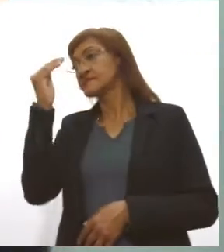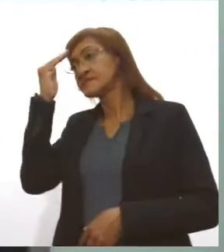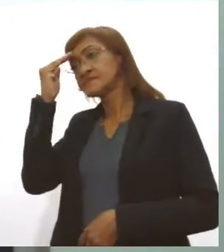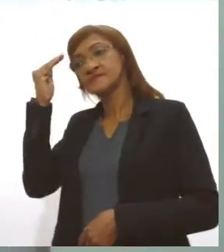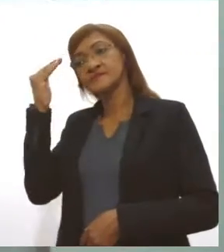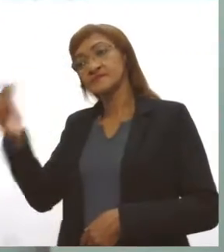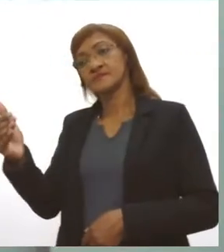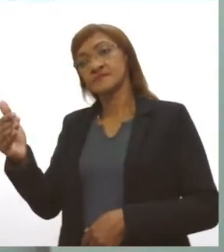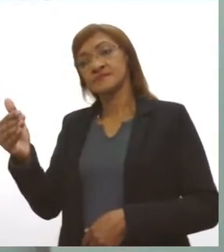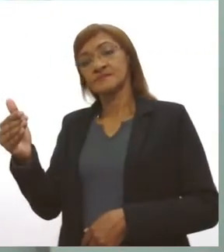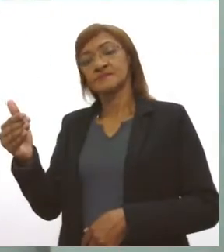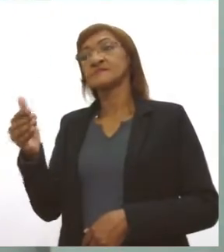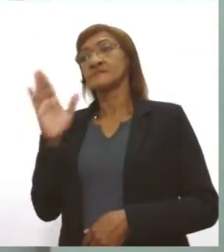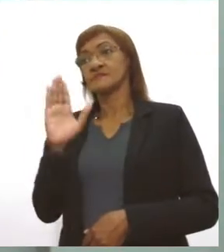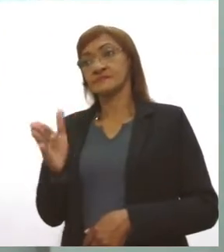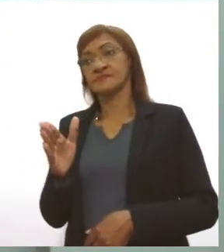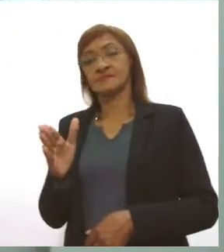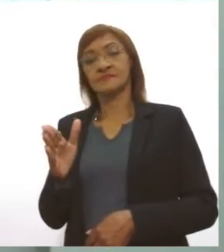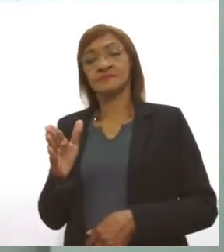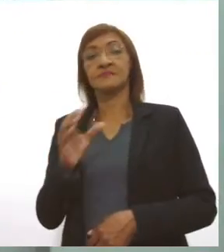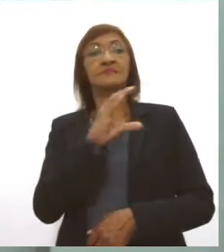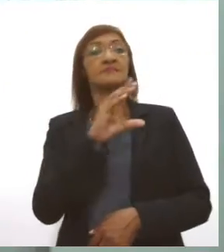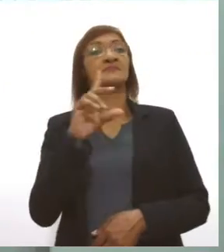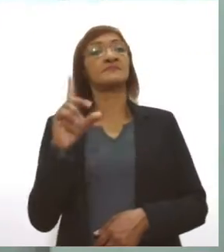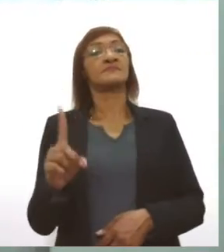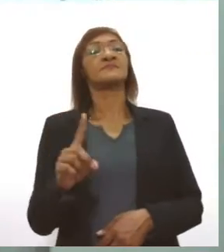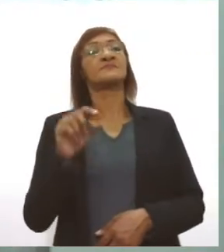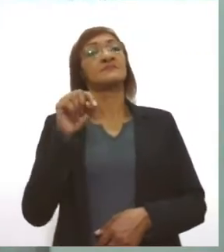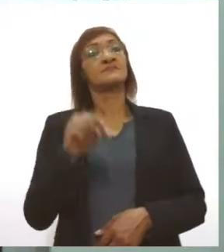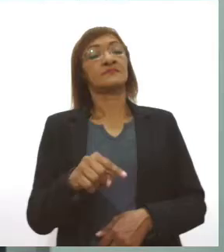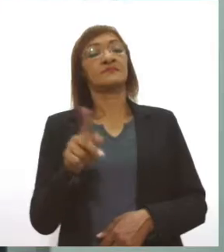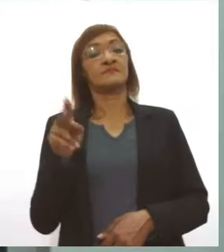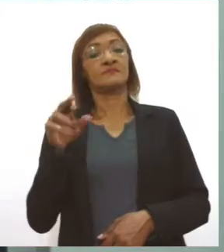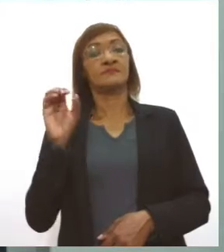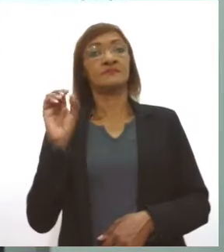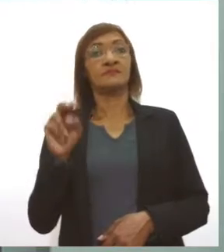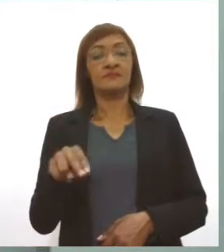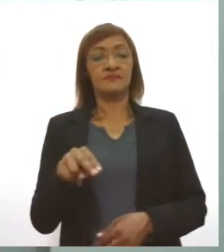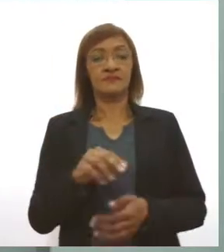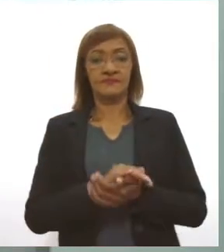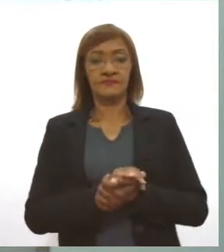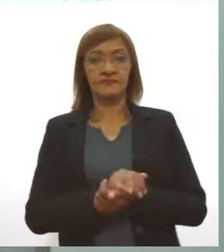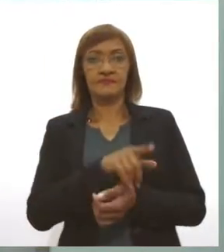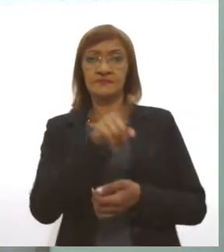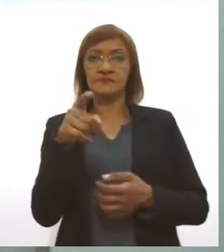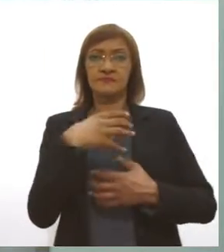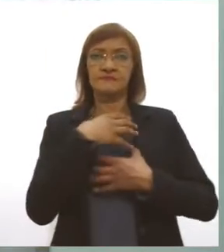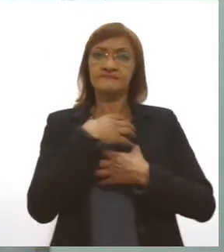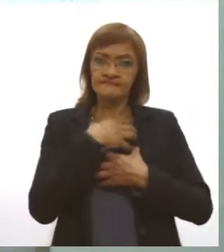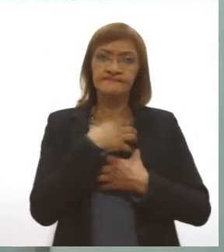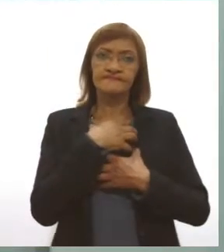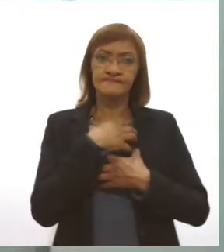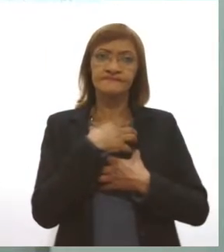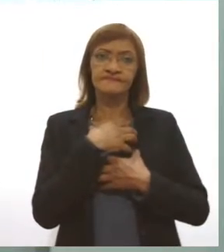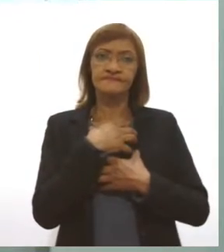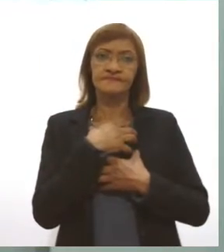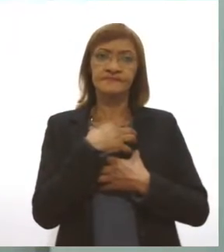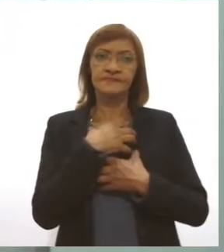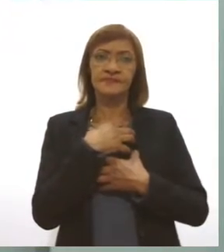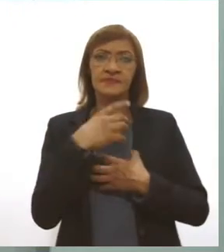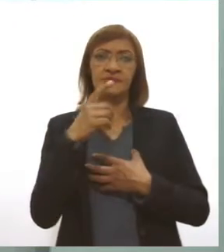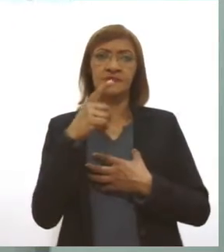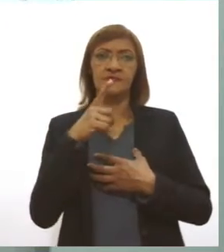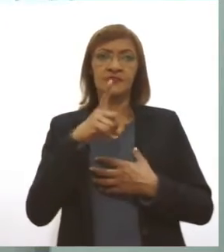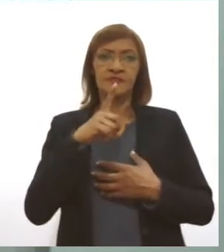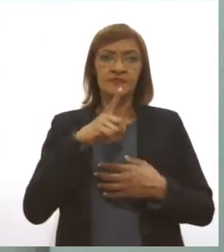vez, Jéssica Rodrigues, que é coordenadora de atendimento do PROCON, ou seja, se sentiu, amigo, meio prejudicado, está